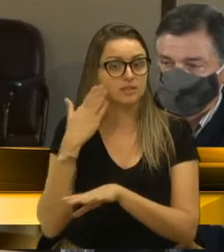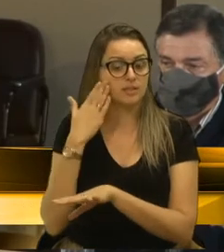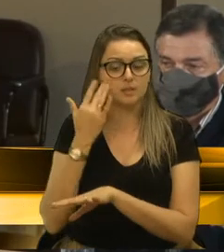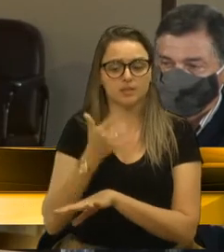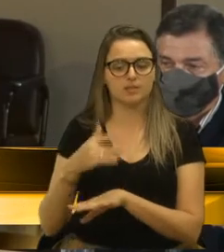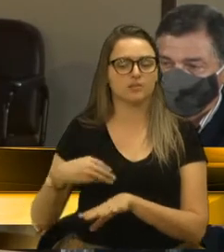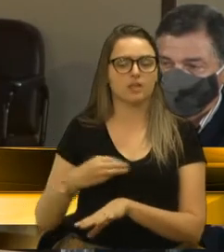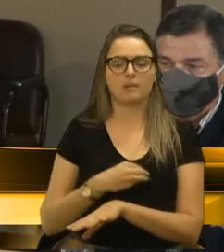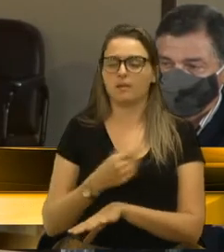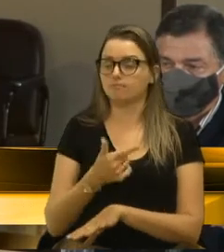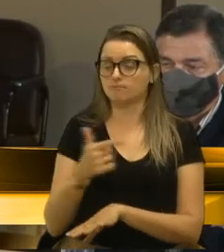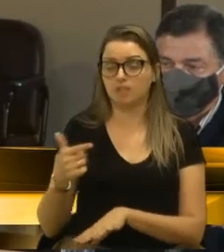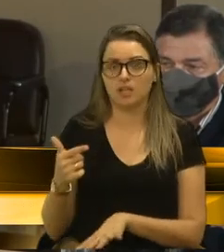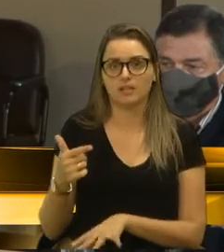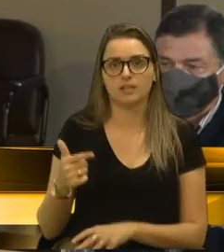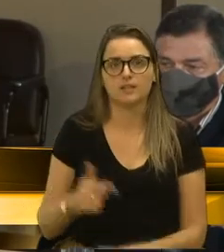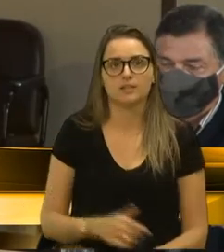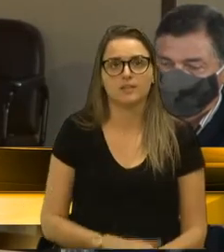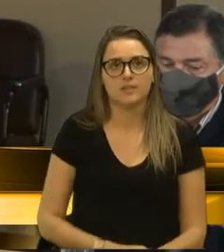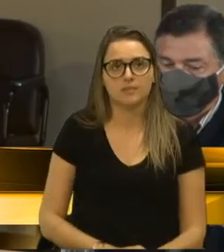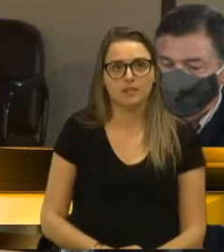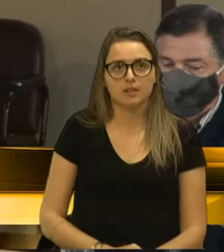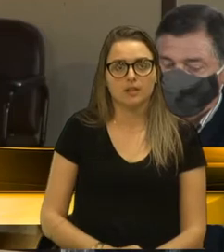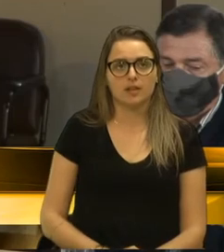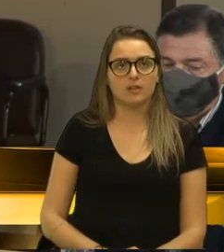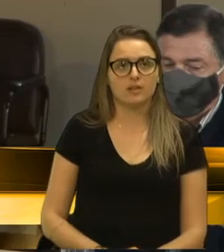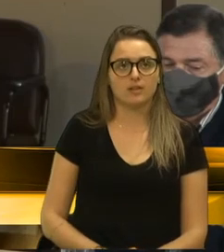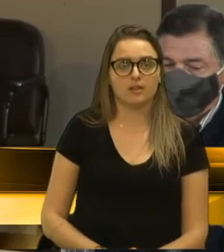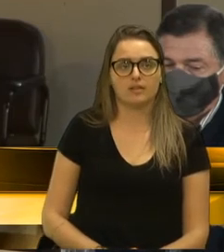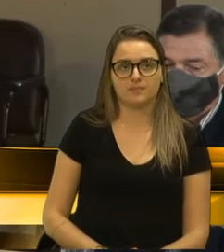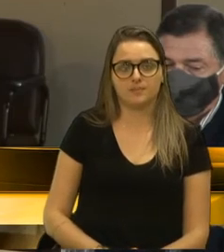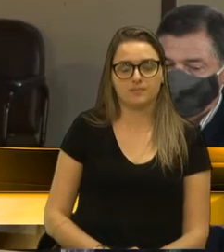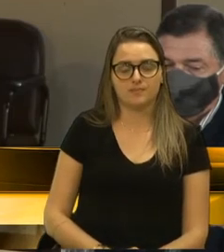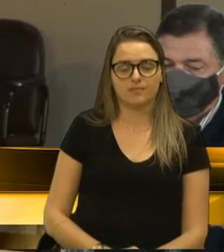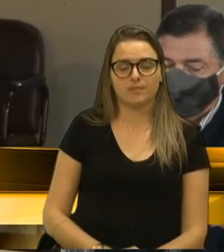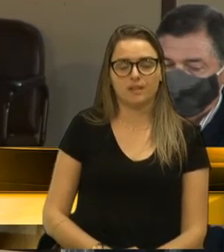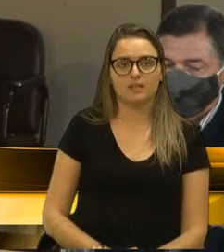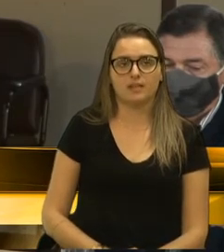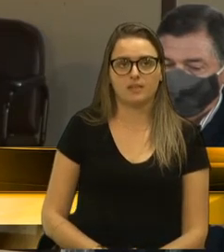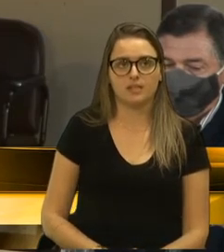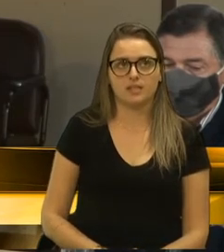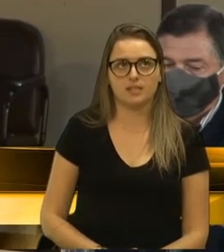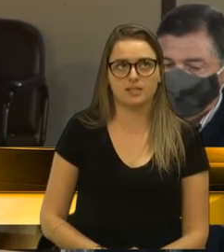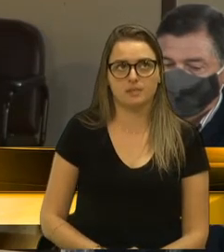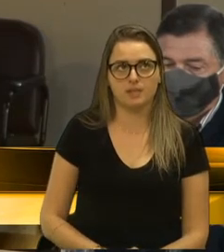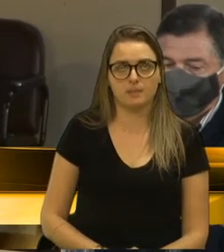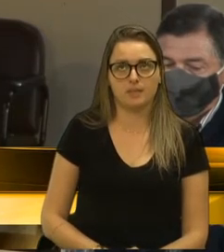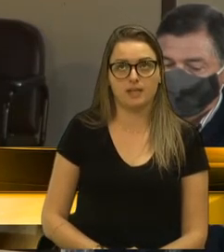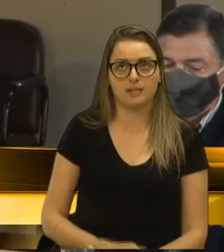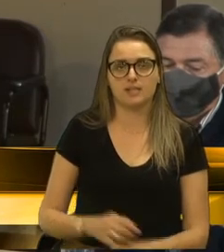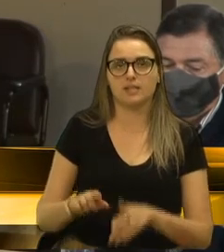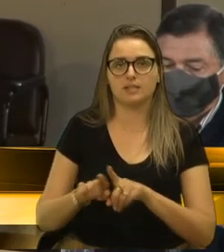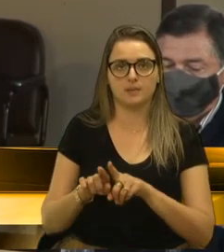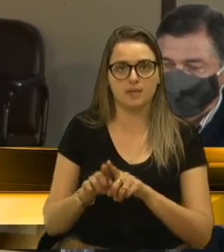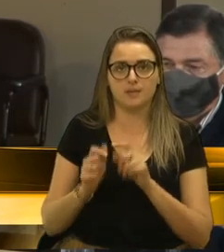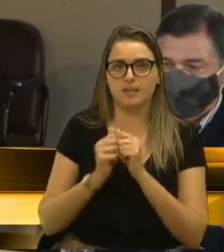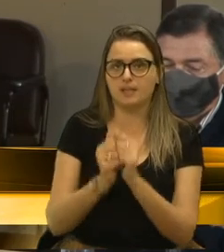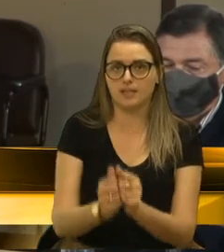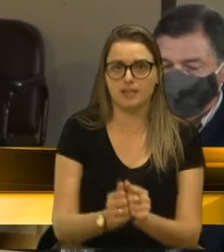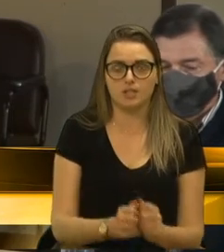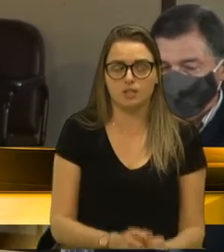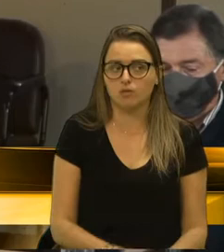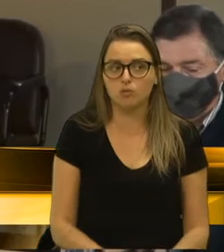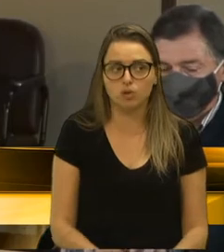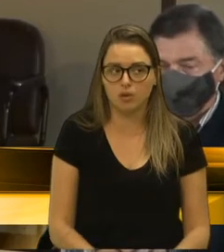Não temos. Como é que nós vamos otimizar recursos humanos para a UPA Zona Norte? Então, é